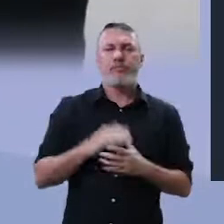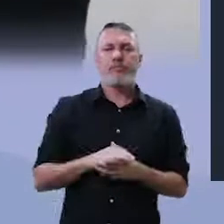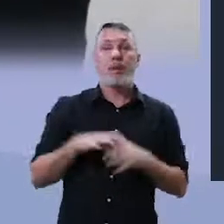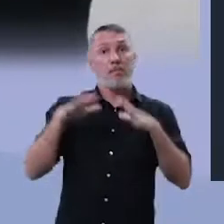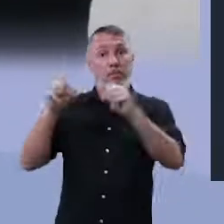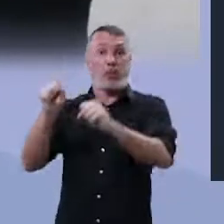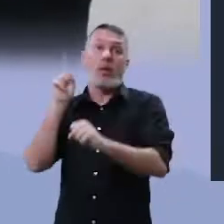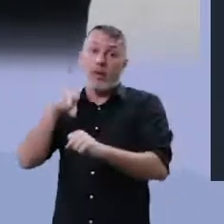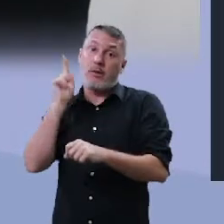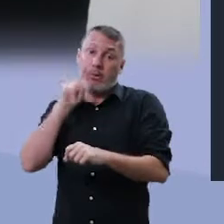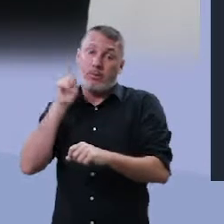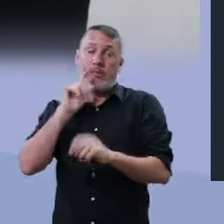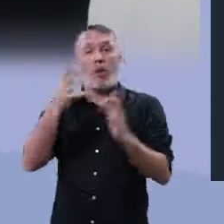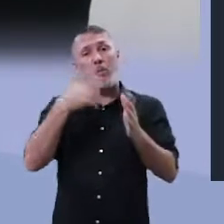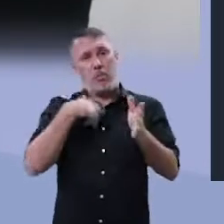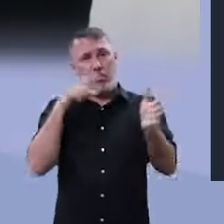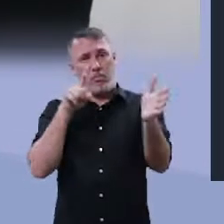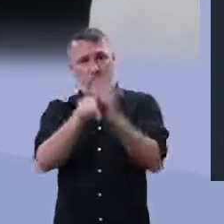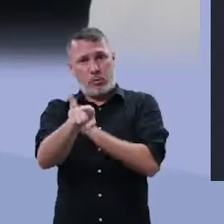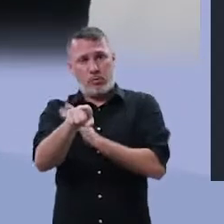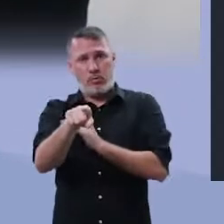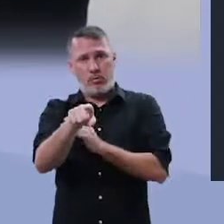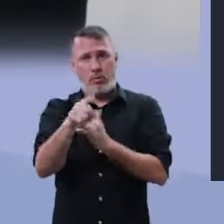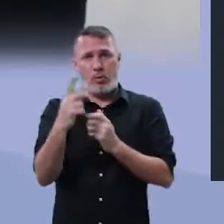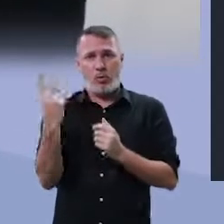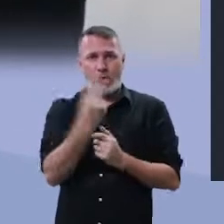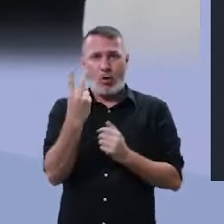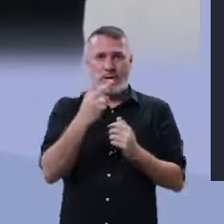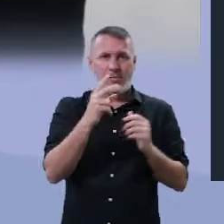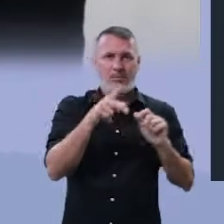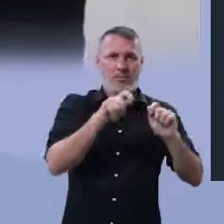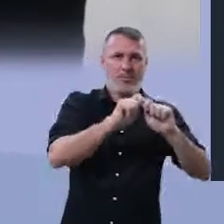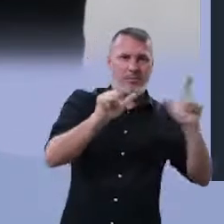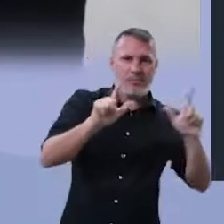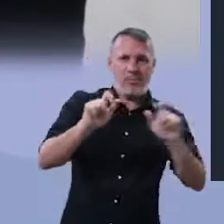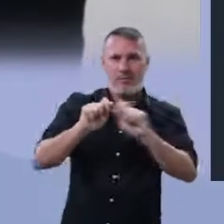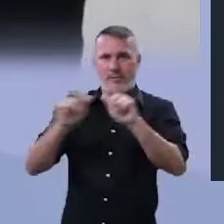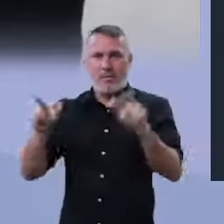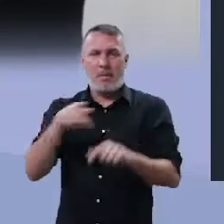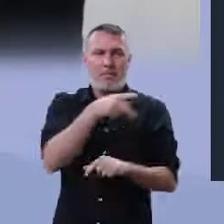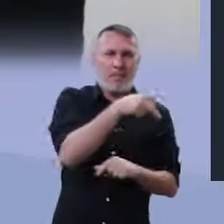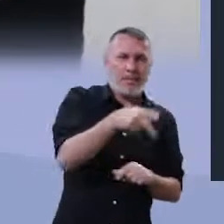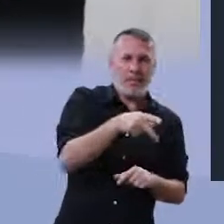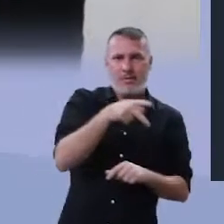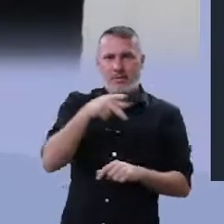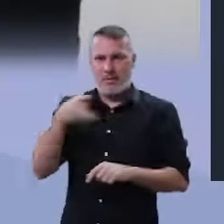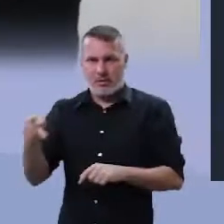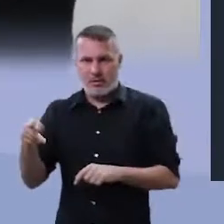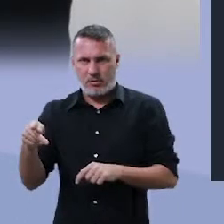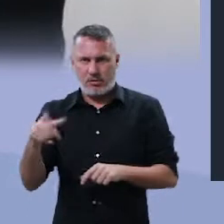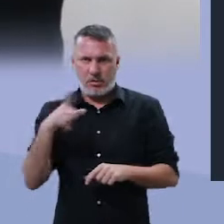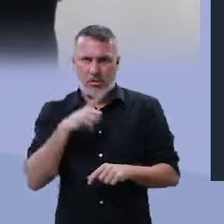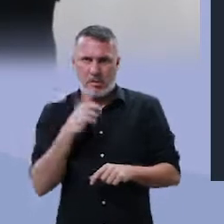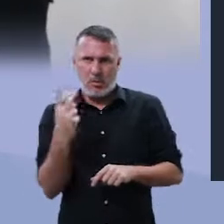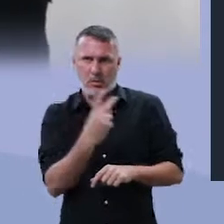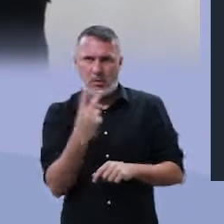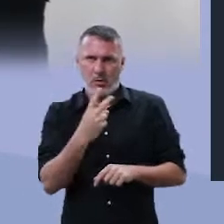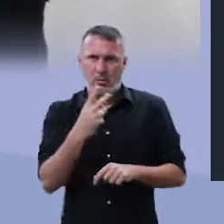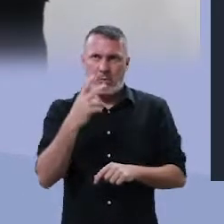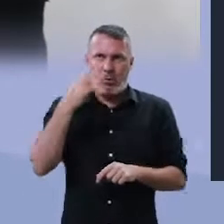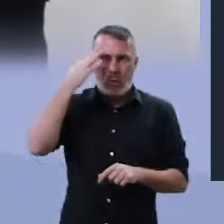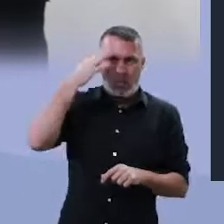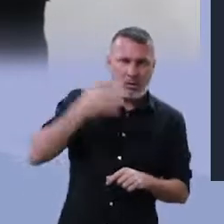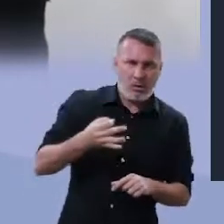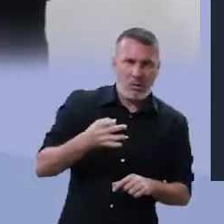Agora eu pergunto a você, seriam os dois a representação de um par incompreendido?